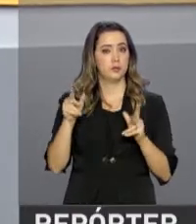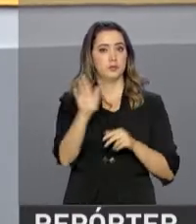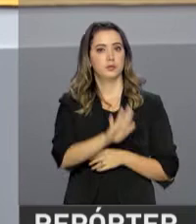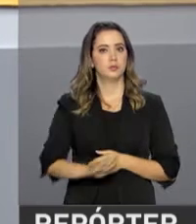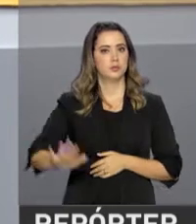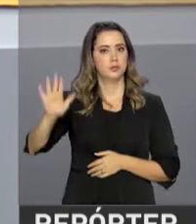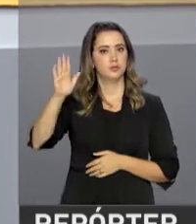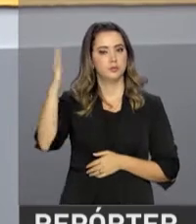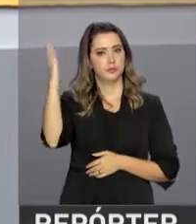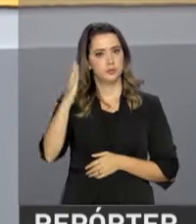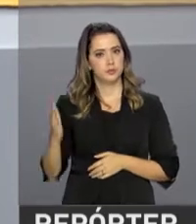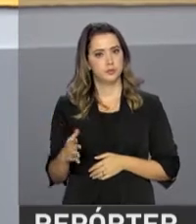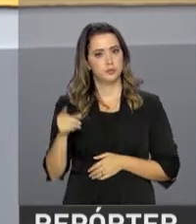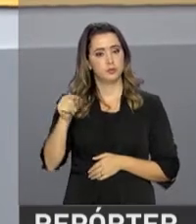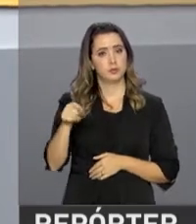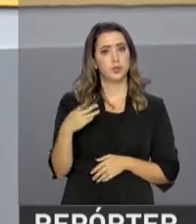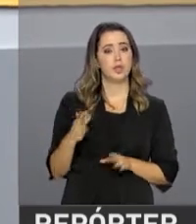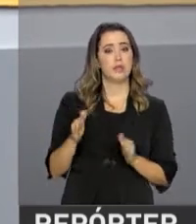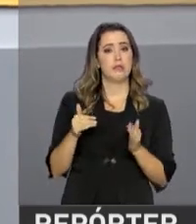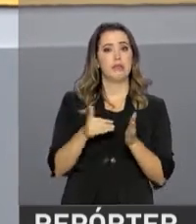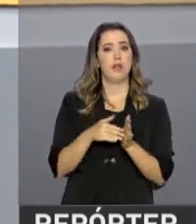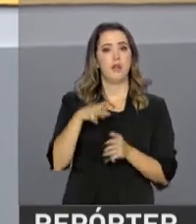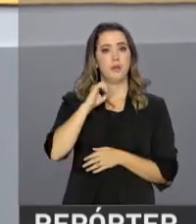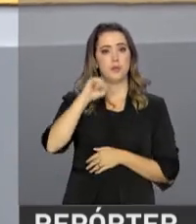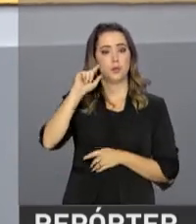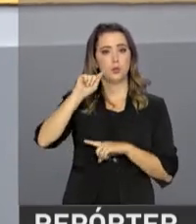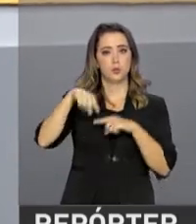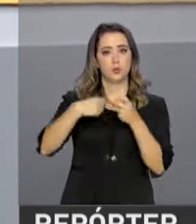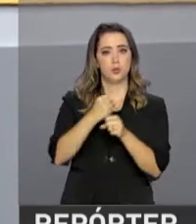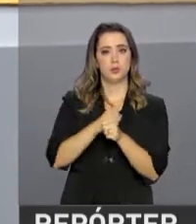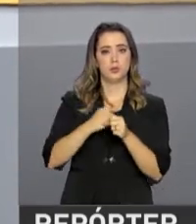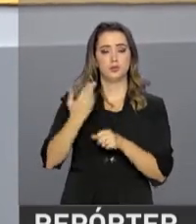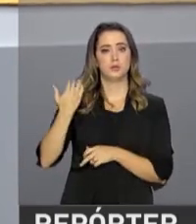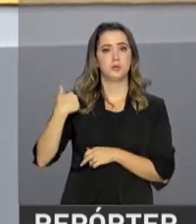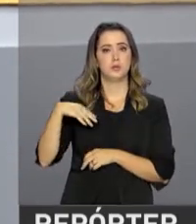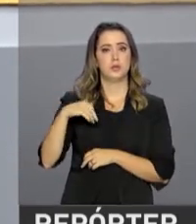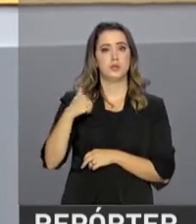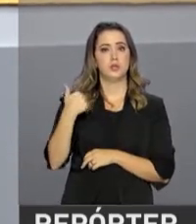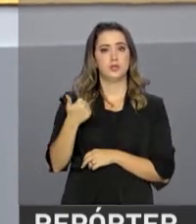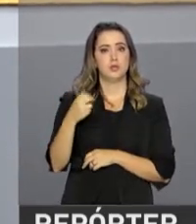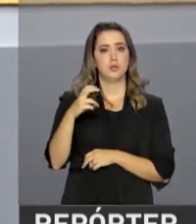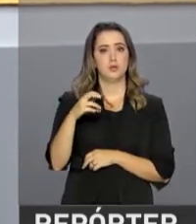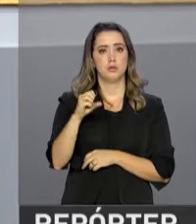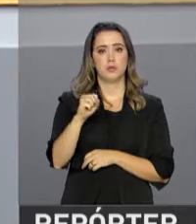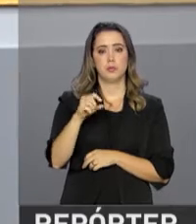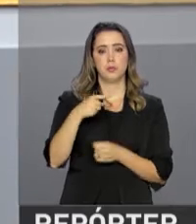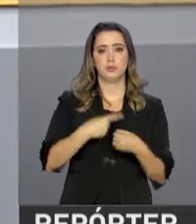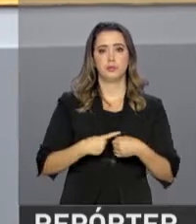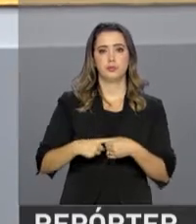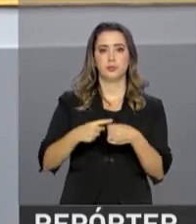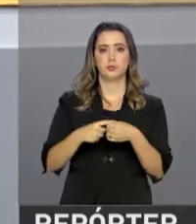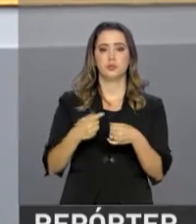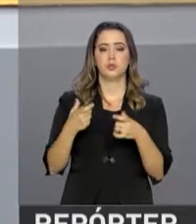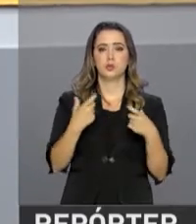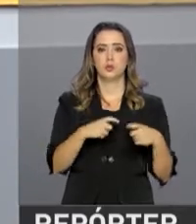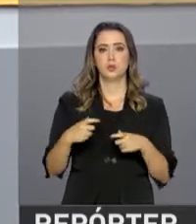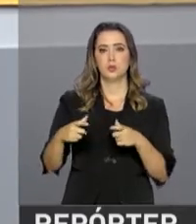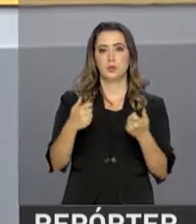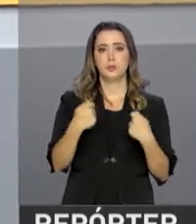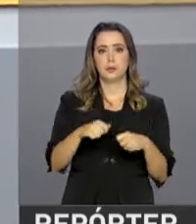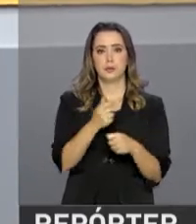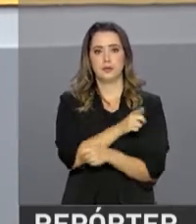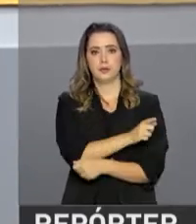ampliada para todo o Brasil. Até abril do ano que vem, mais de 1.580 municípios vão ser incluídos nas áreas com